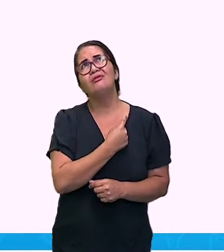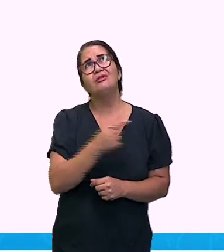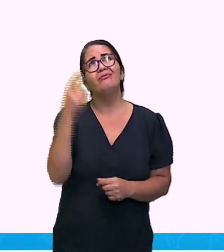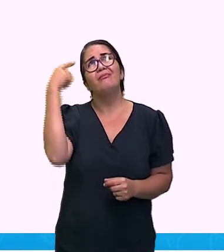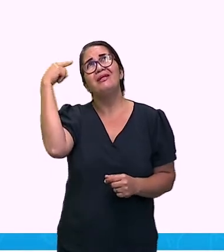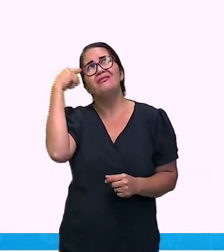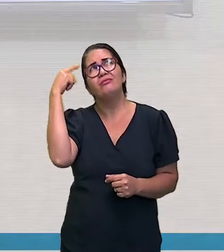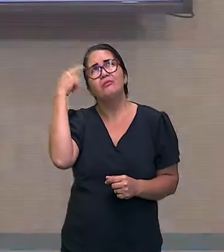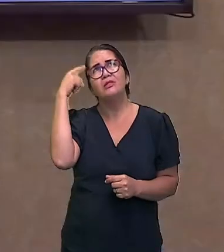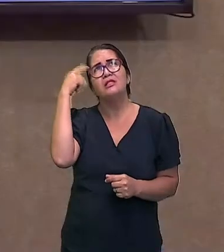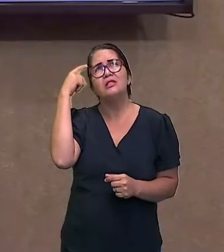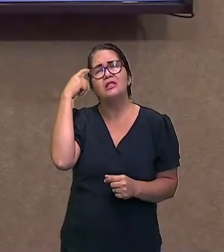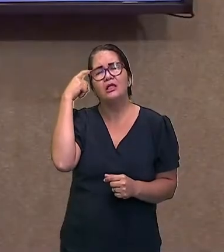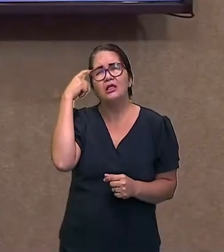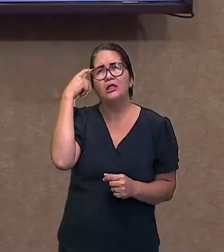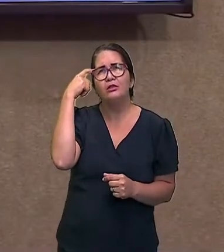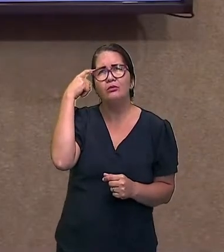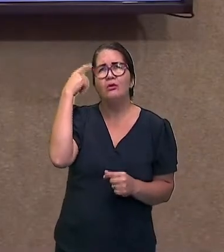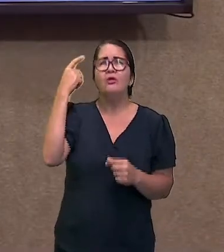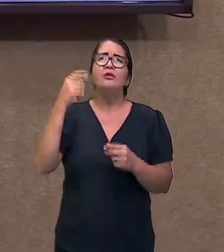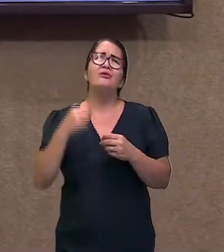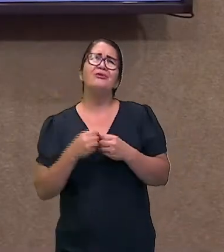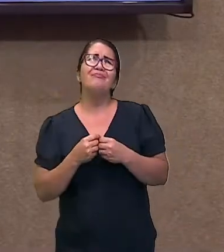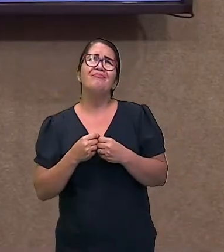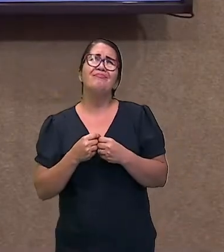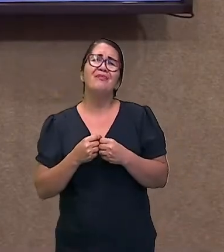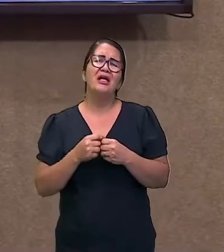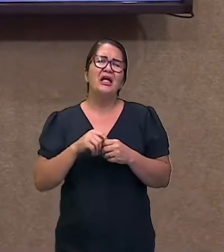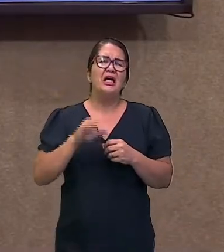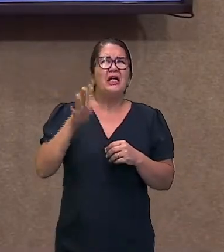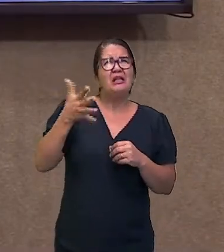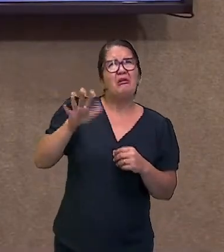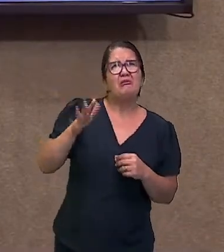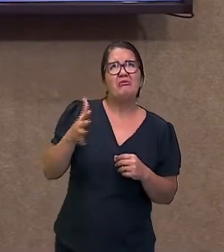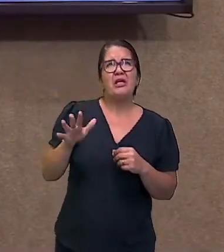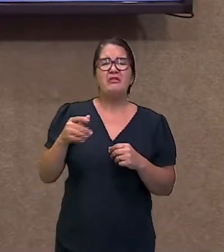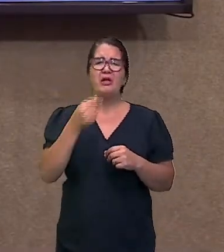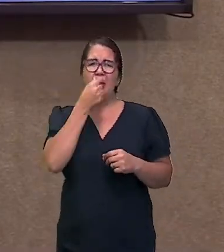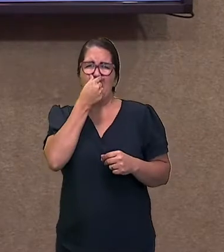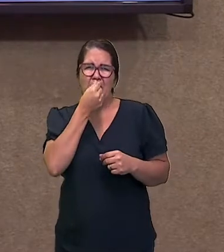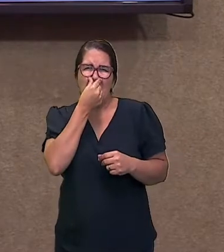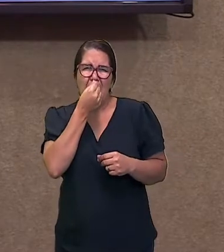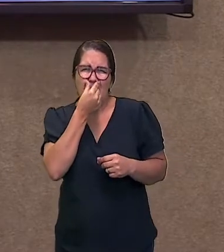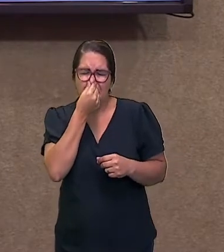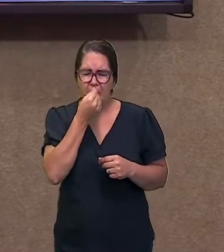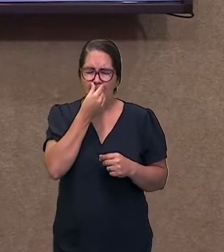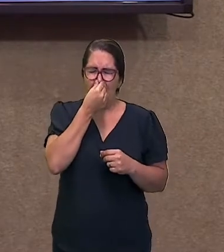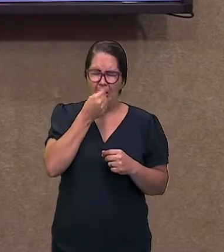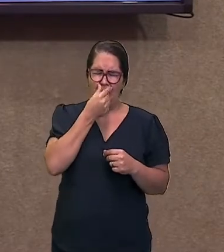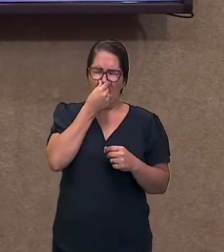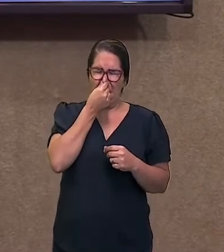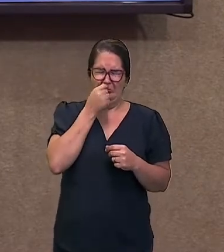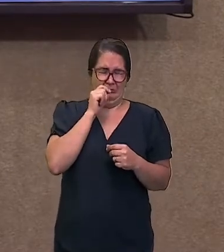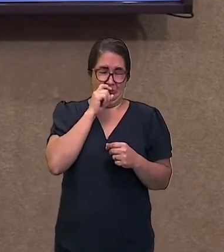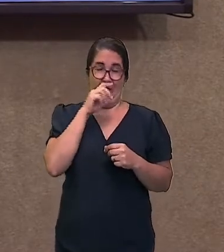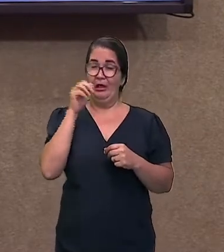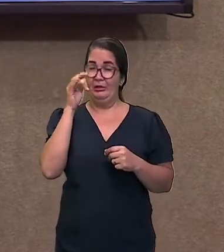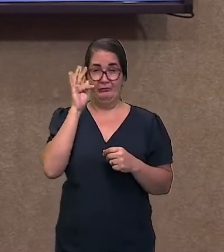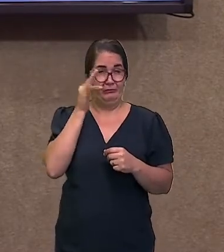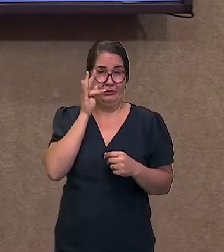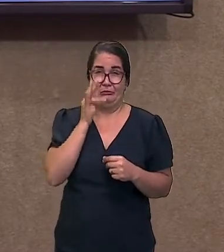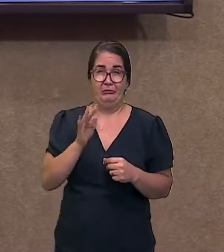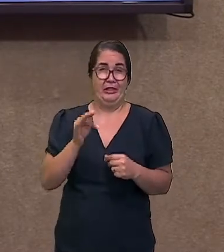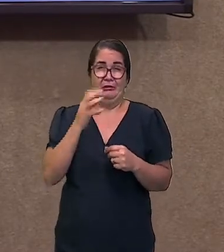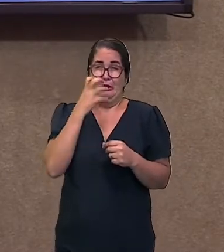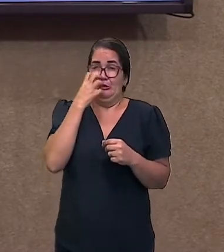já perceberam que, às vezes, a gente fica incomodado com o nariz, às vezes, ressequido, tudo muito ardendo, né?